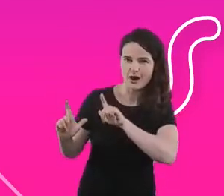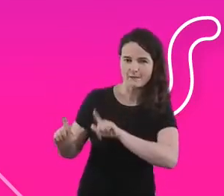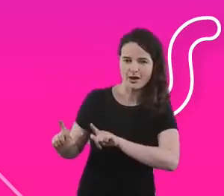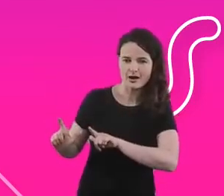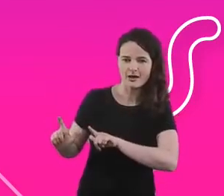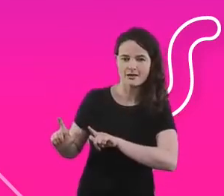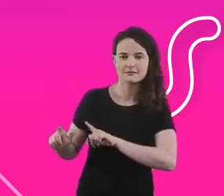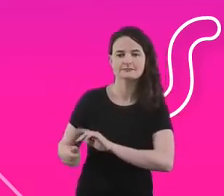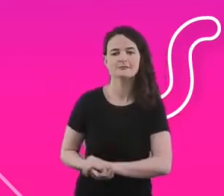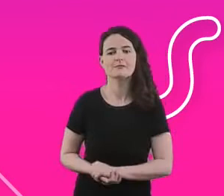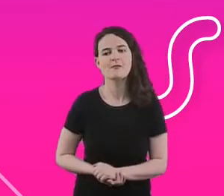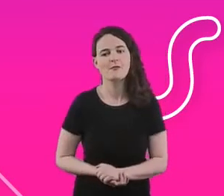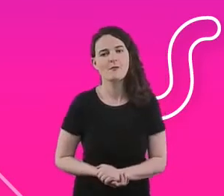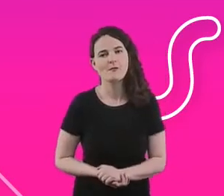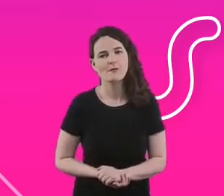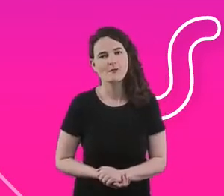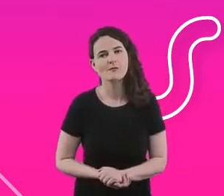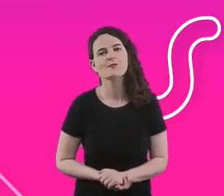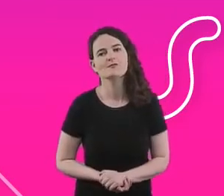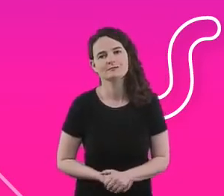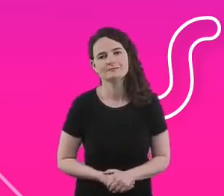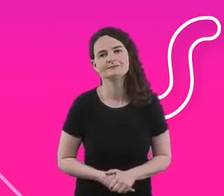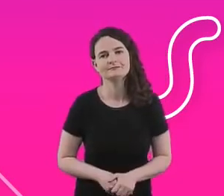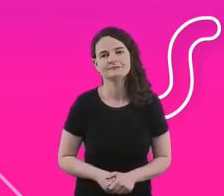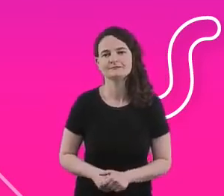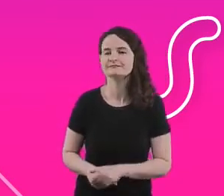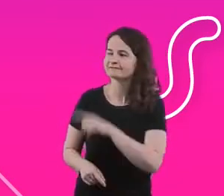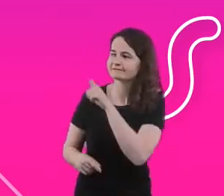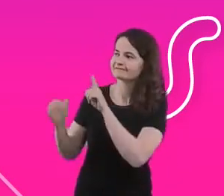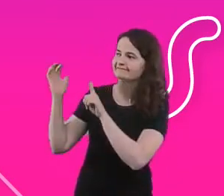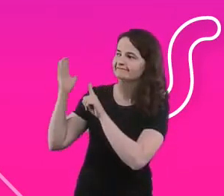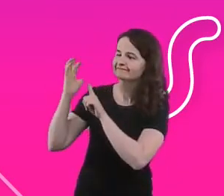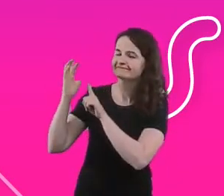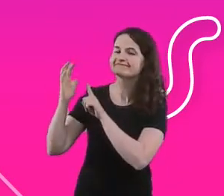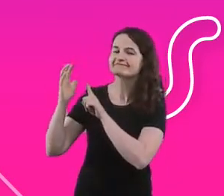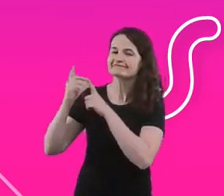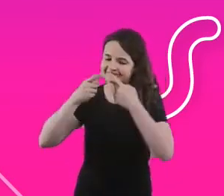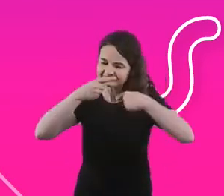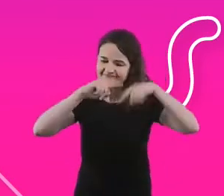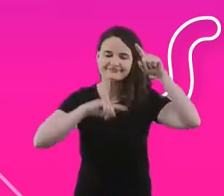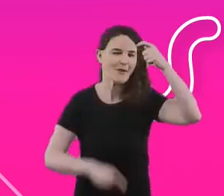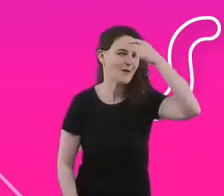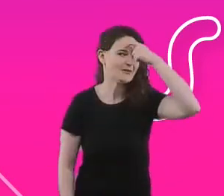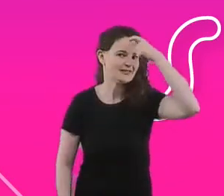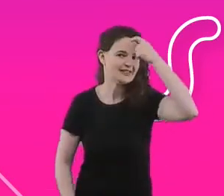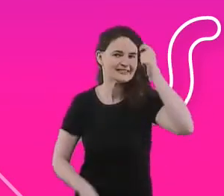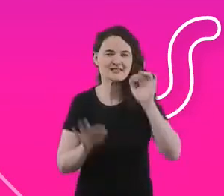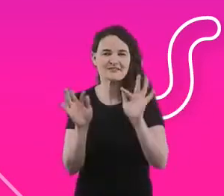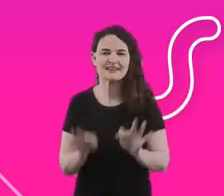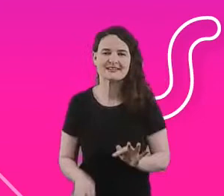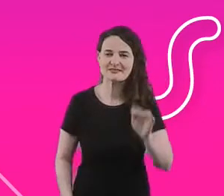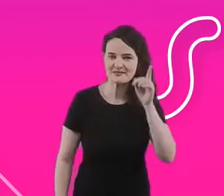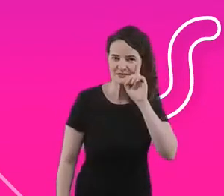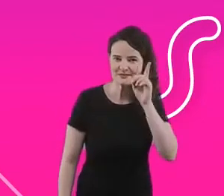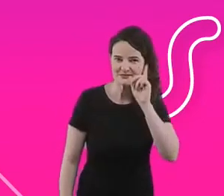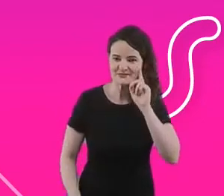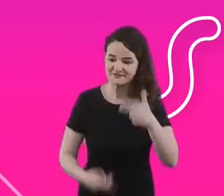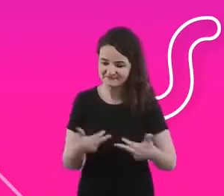aqui, justamente para a gente elevar a nossa consciência e ser mais feliz no dia a dia com o nosso trabalho, o que a gente quer fazer.